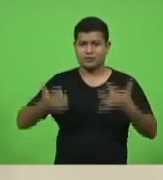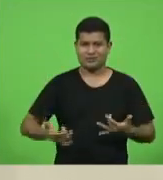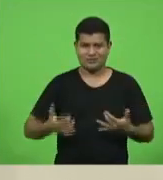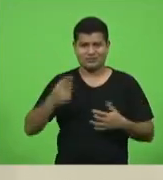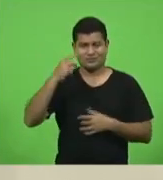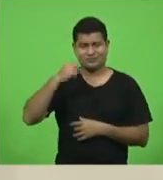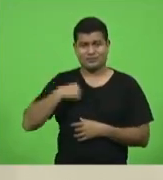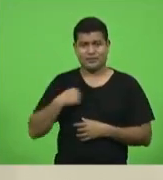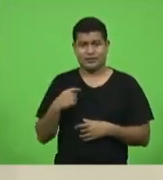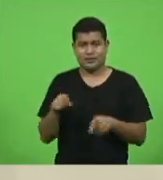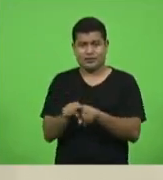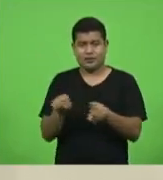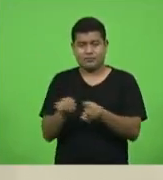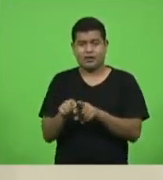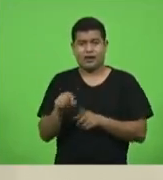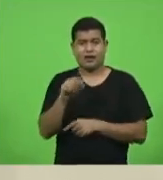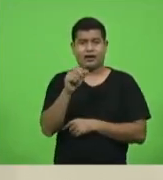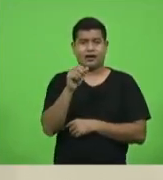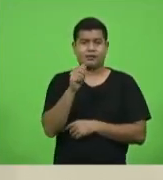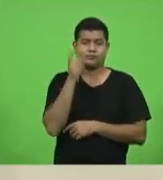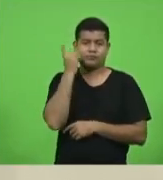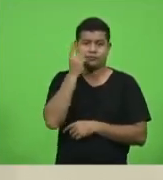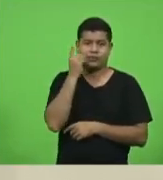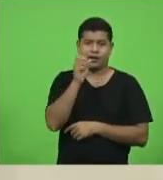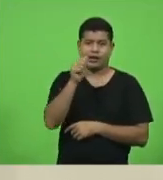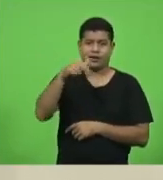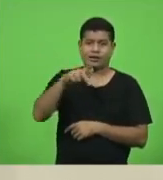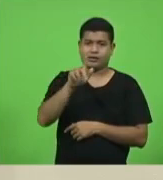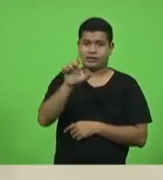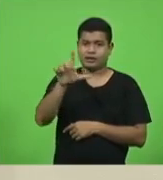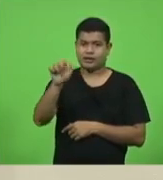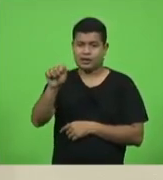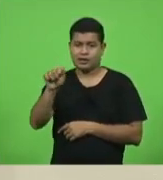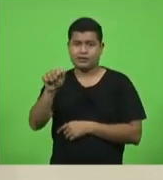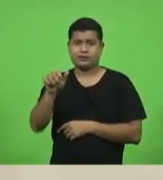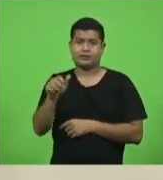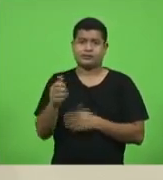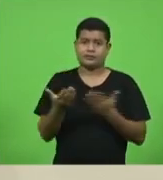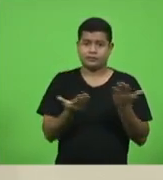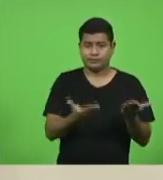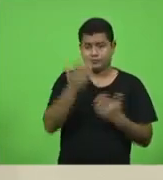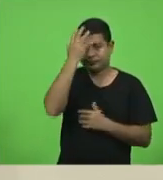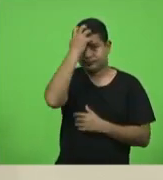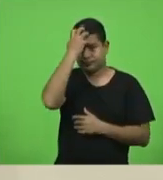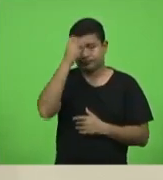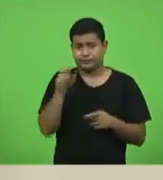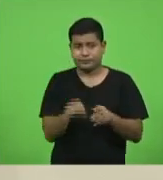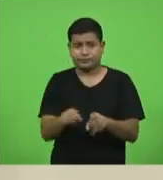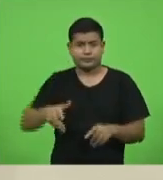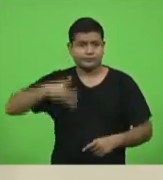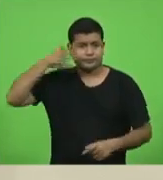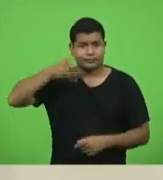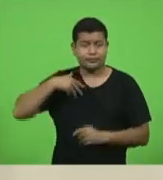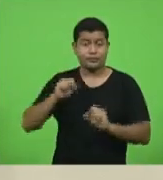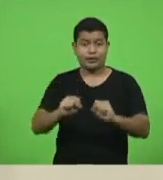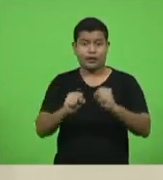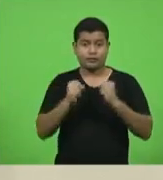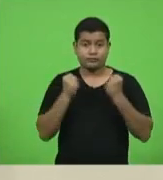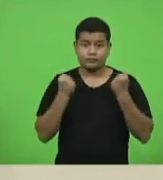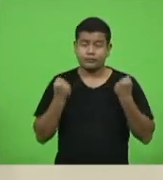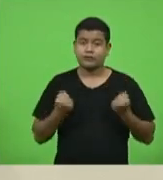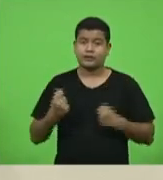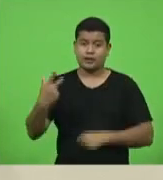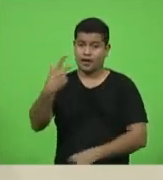deputada Ângela Min, que falou, deputado Pedro Gzai, deputado Ismael, que fez uma fala defendendo a